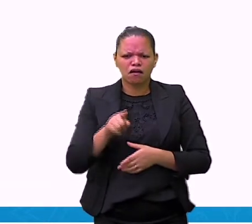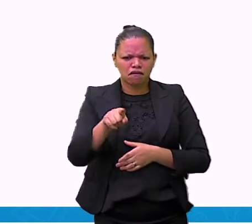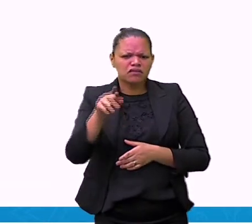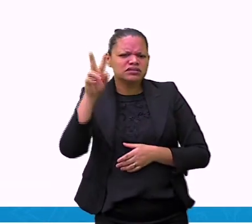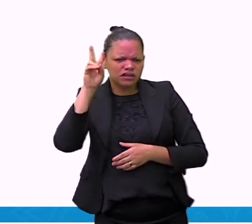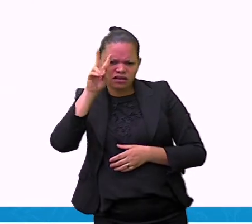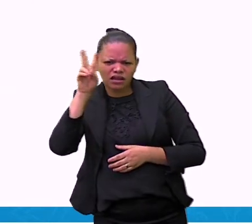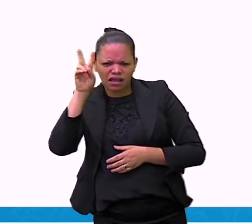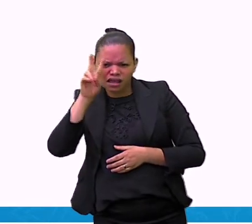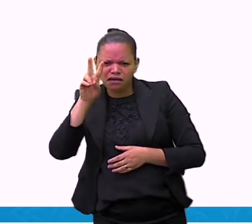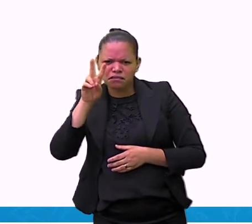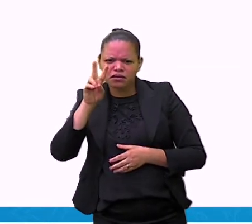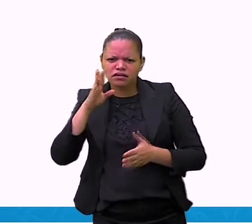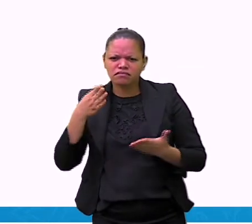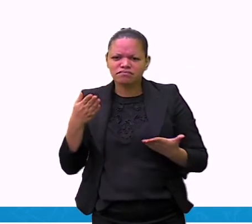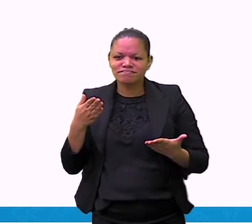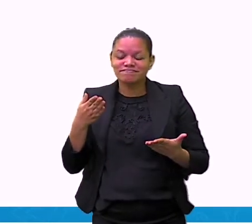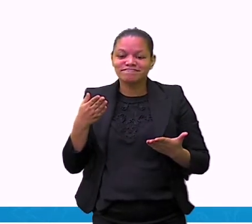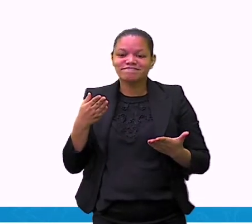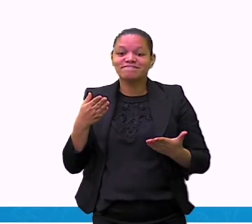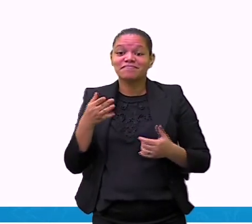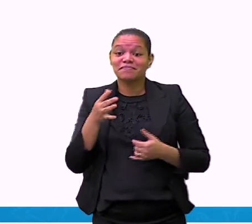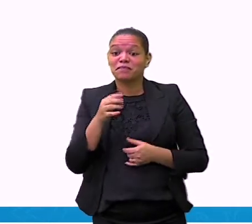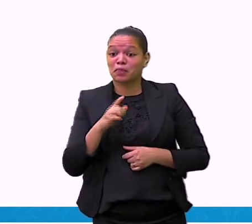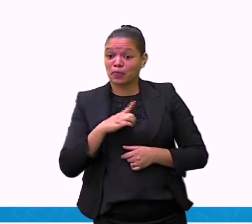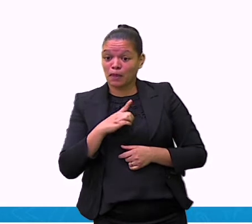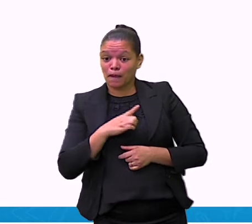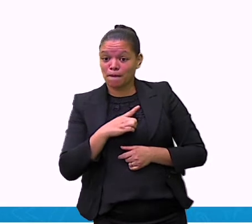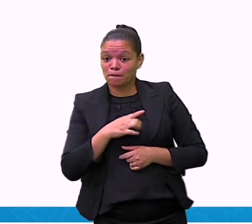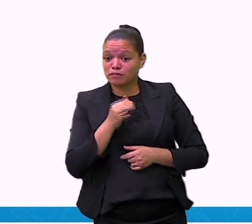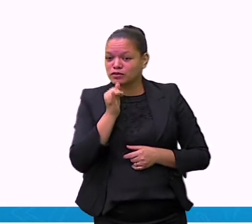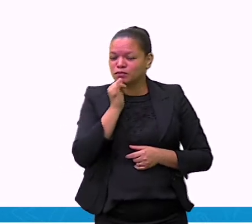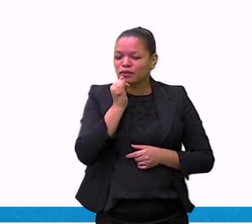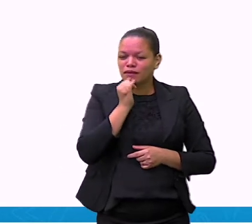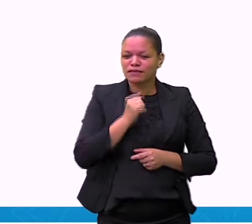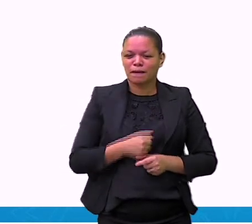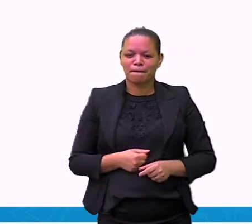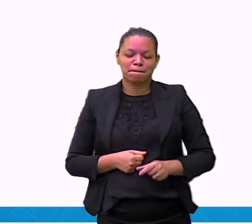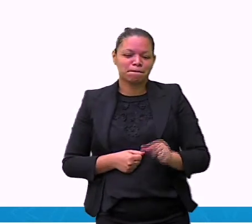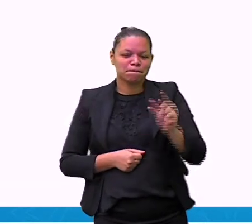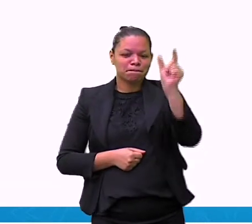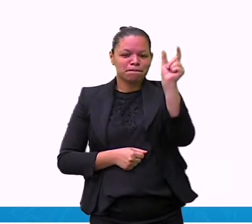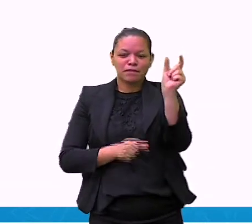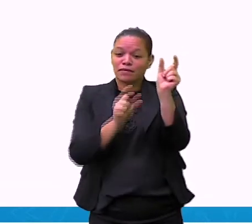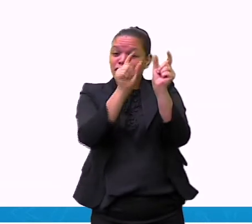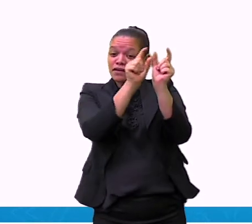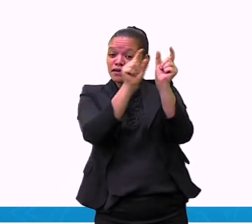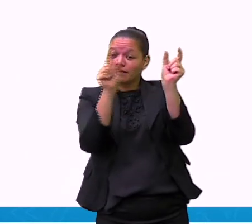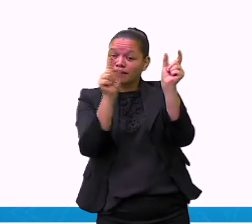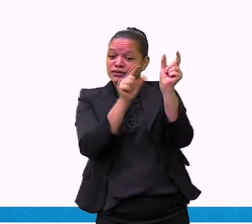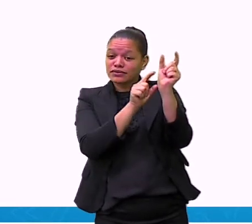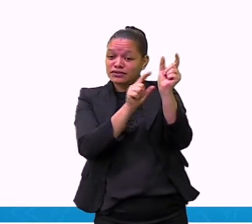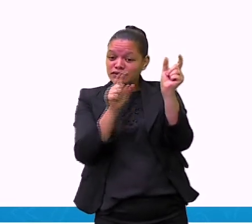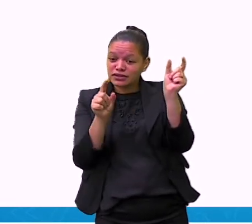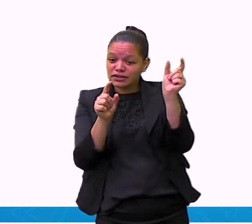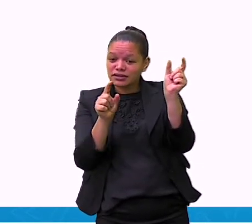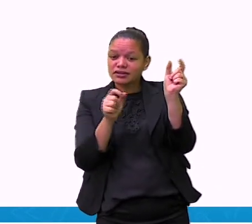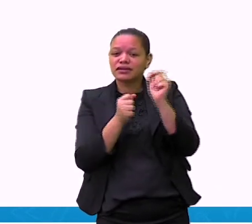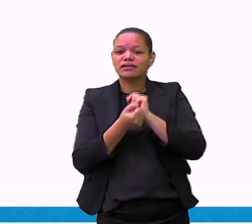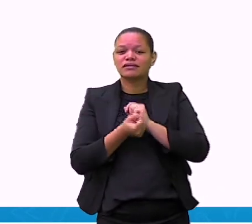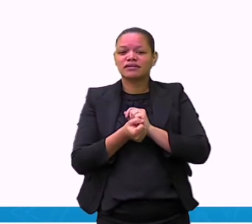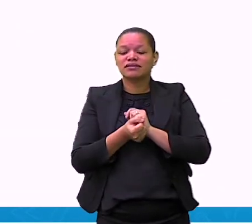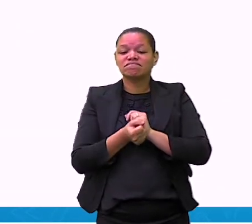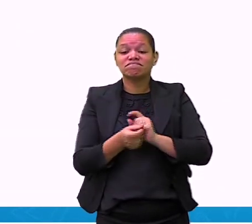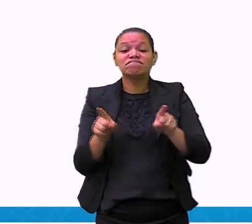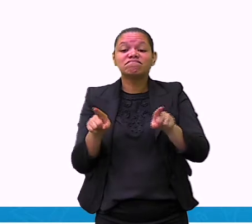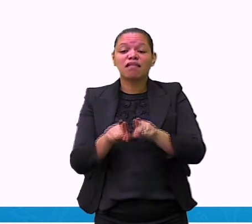nós estudamos? Vocês se lembram das tirinhas de Maurício de Sousa? Vocês se lembram de